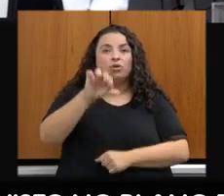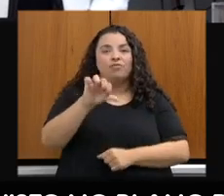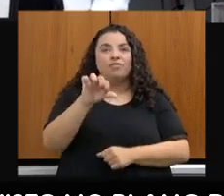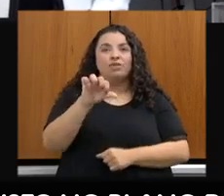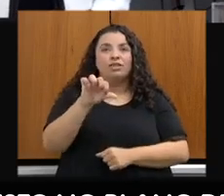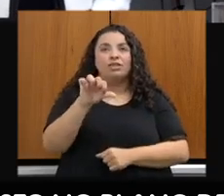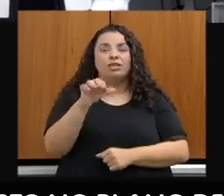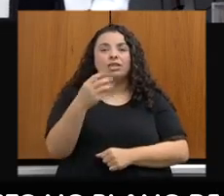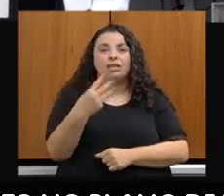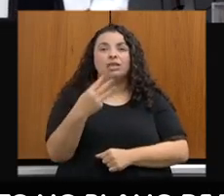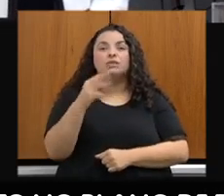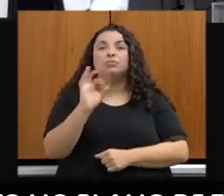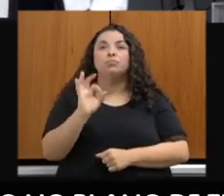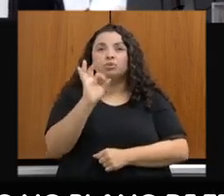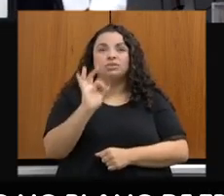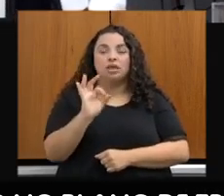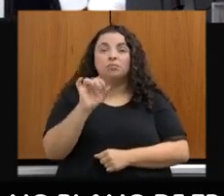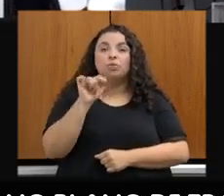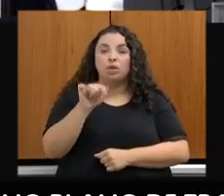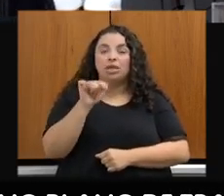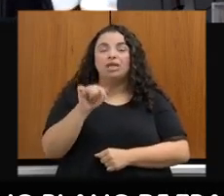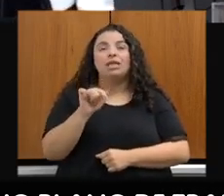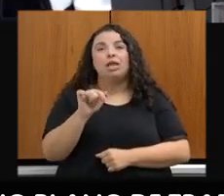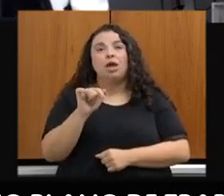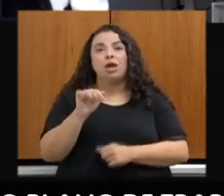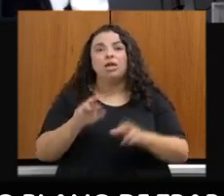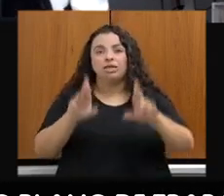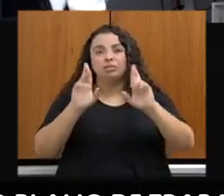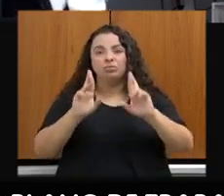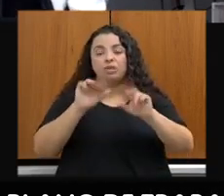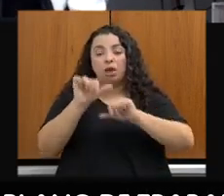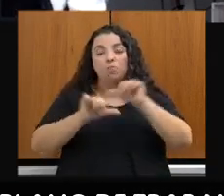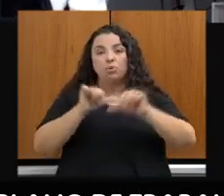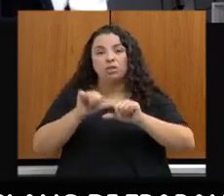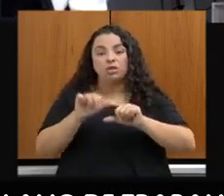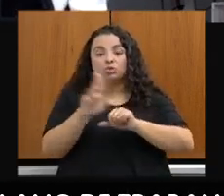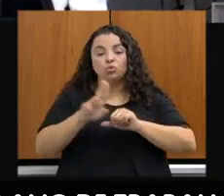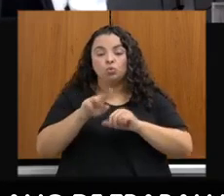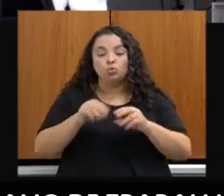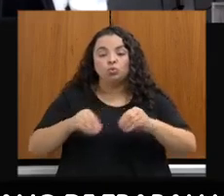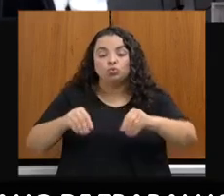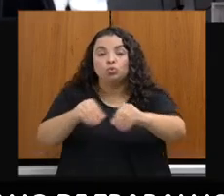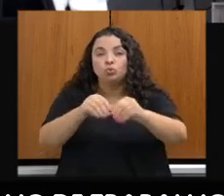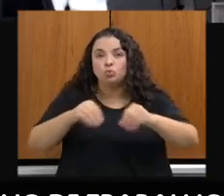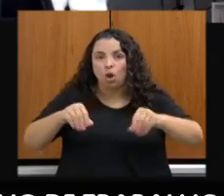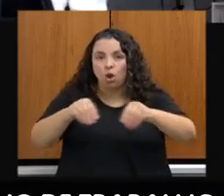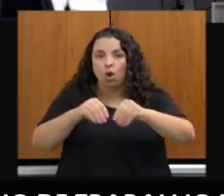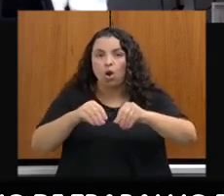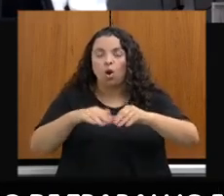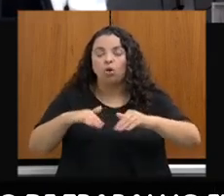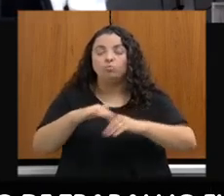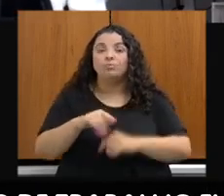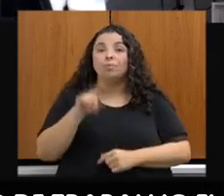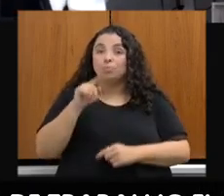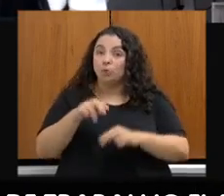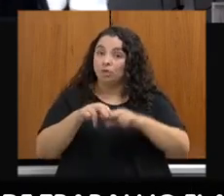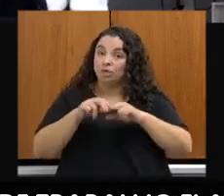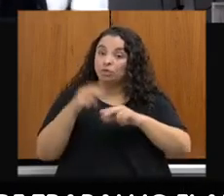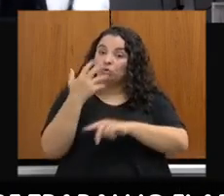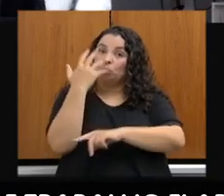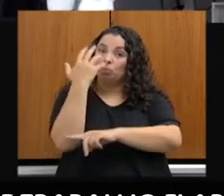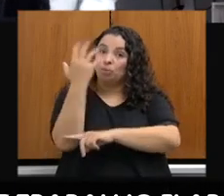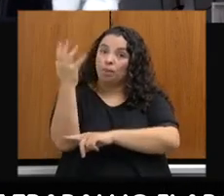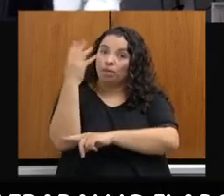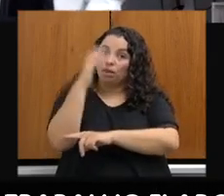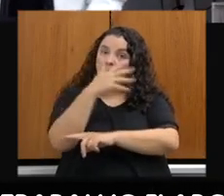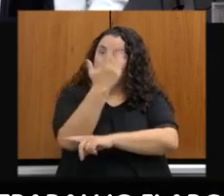à alteração do uso do solo, e, por isso, o desmatamento é colocado como um tema muito importante no combate